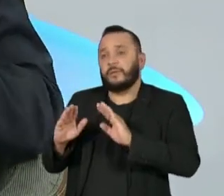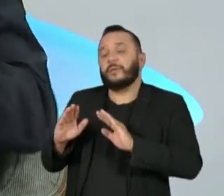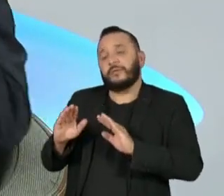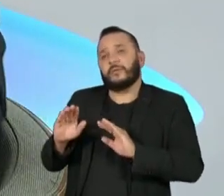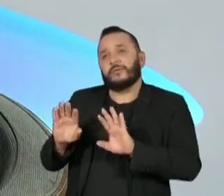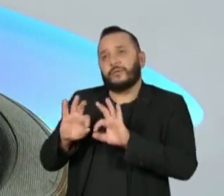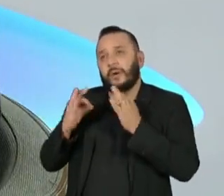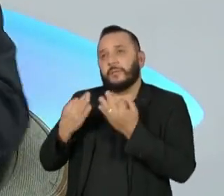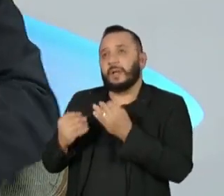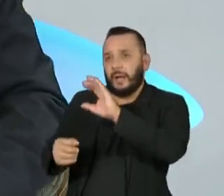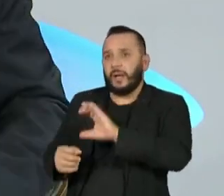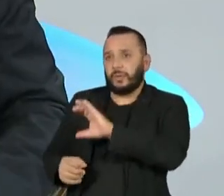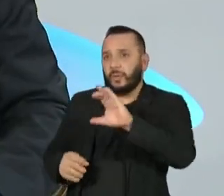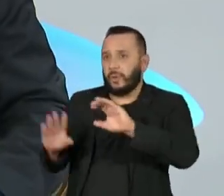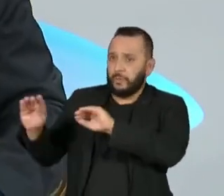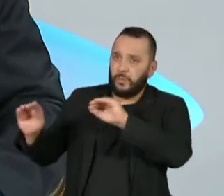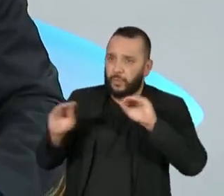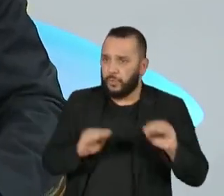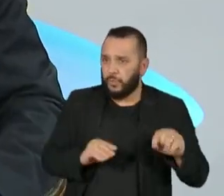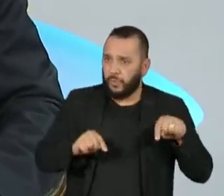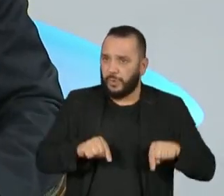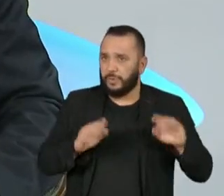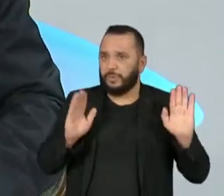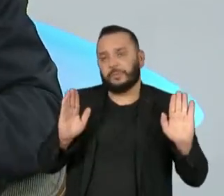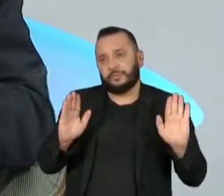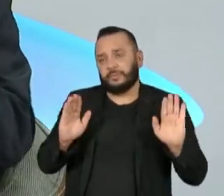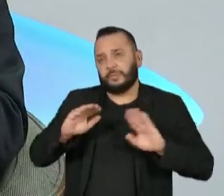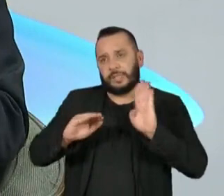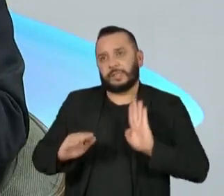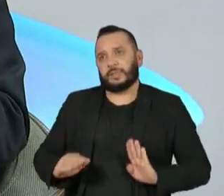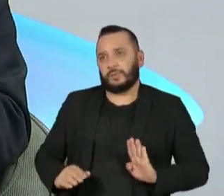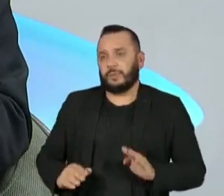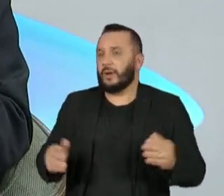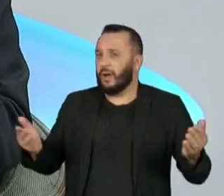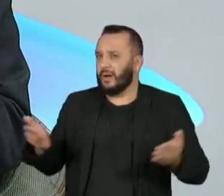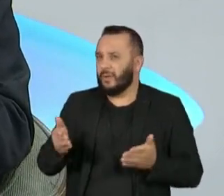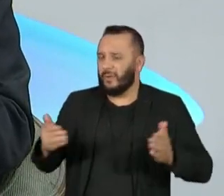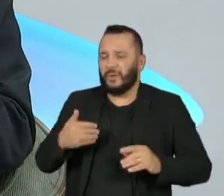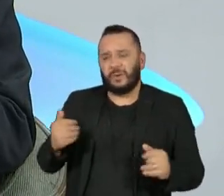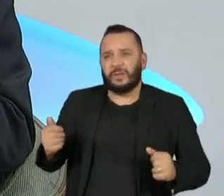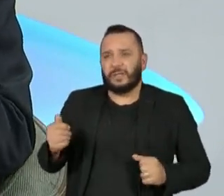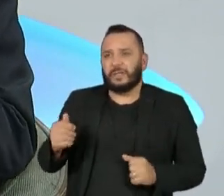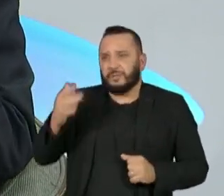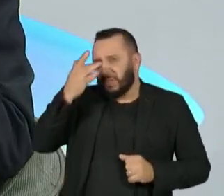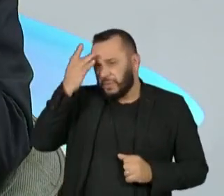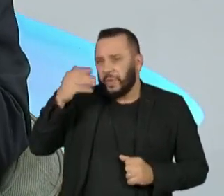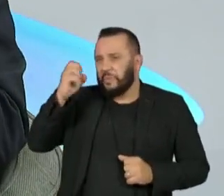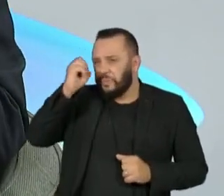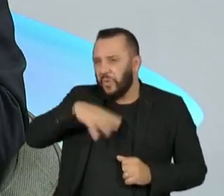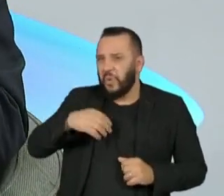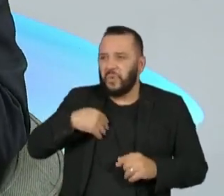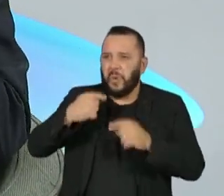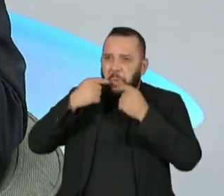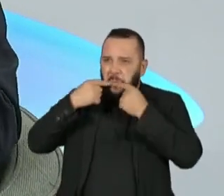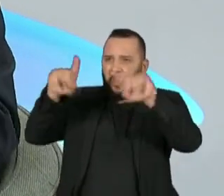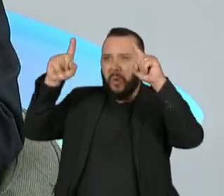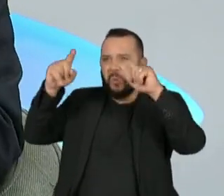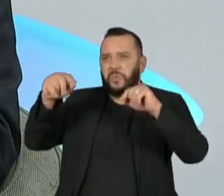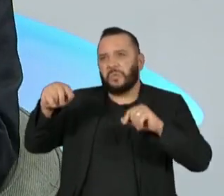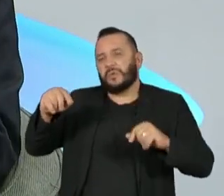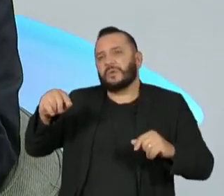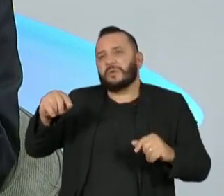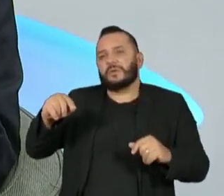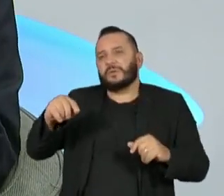Quando isso reapareceu, agora com o bolsonarismo, essa intolerância religiosa, isso é um caldo de cultura